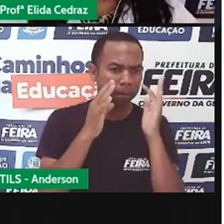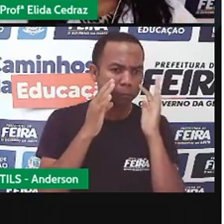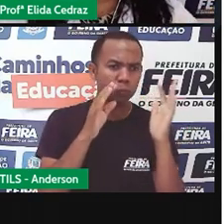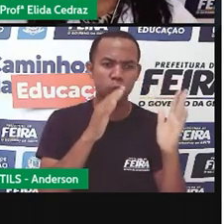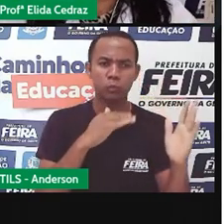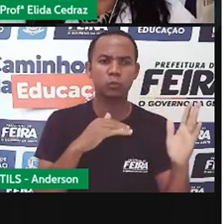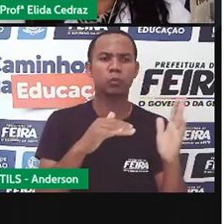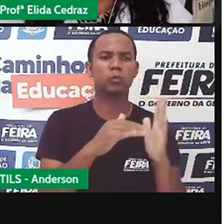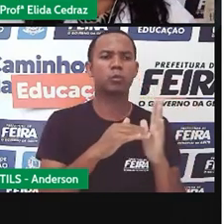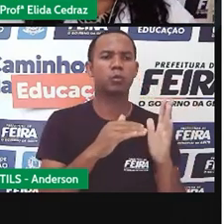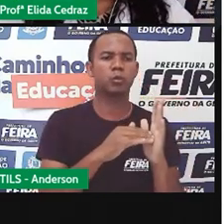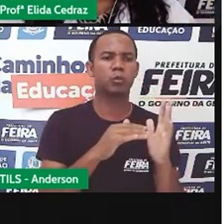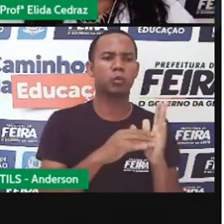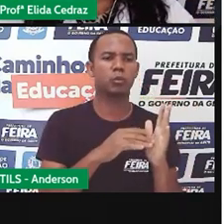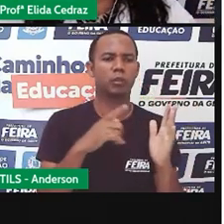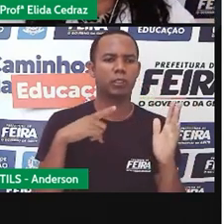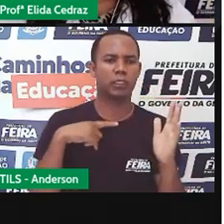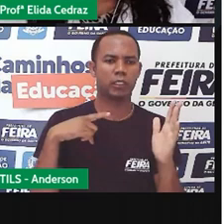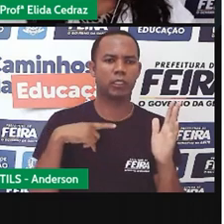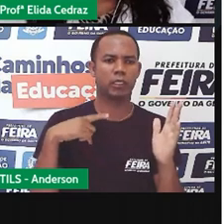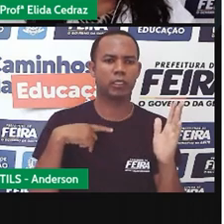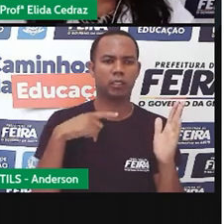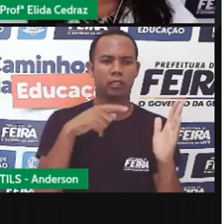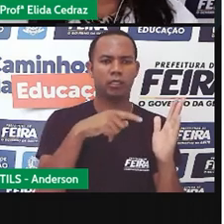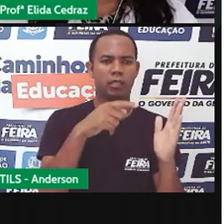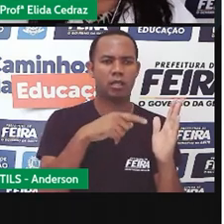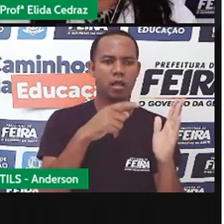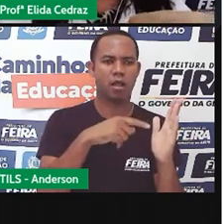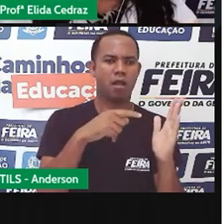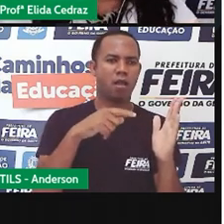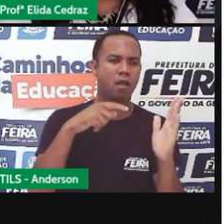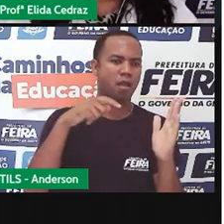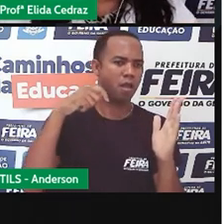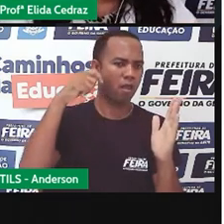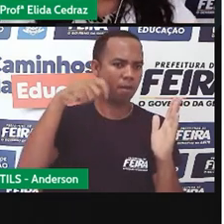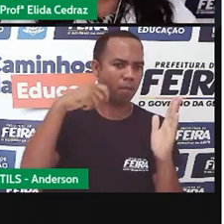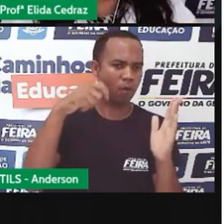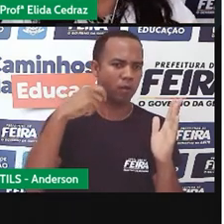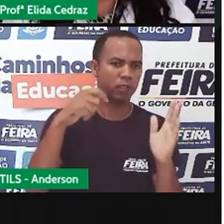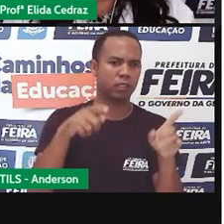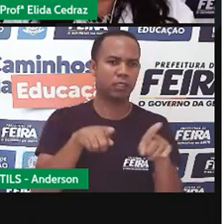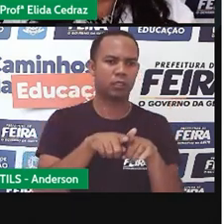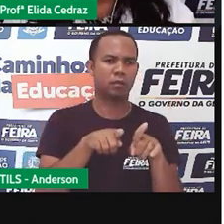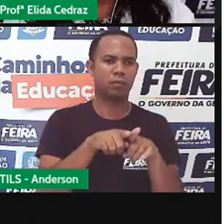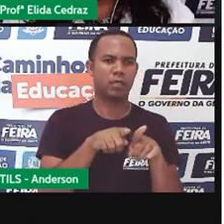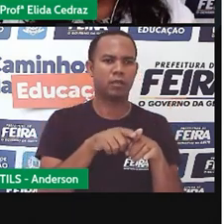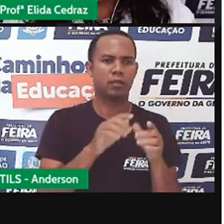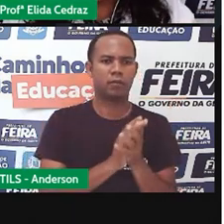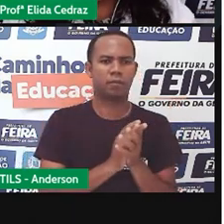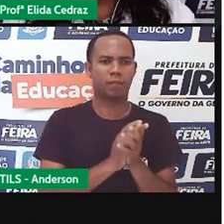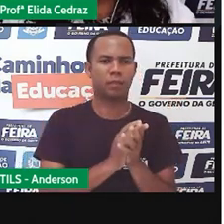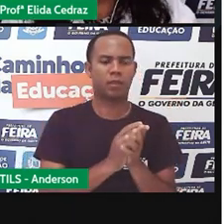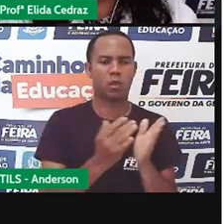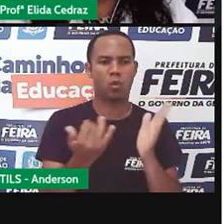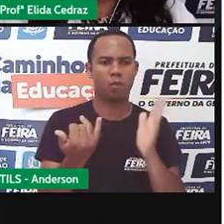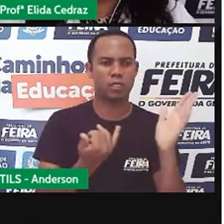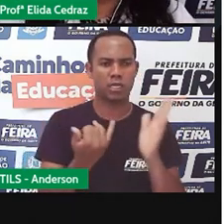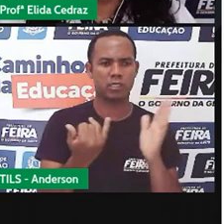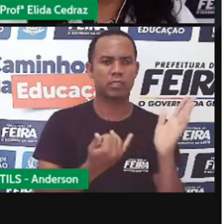tudo o que os jornalistas e os repórteres divulgaram através desse meio de comunicação.